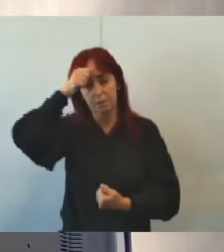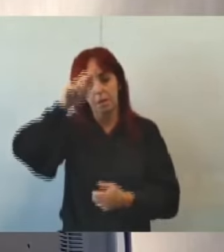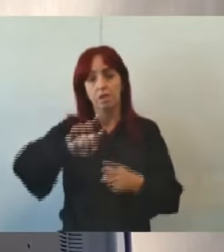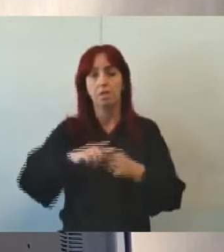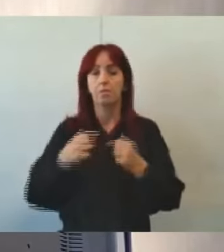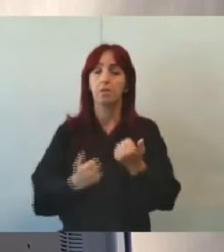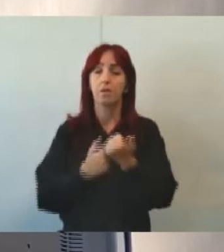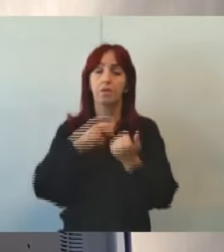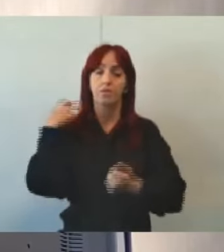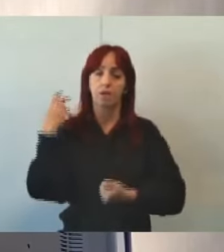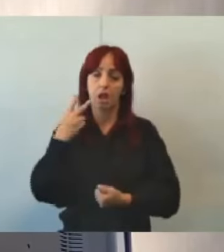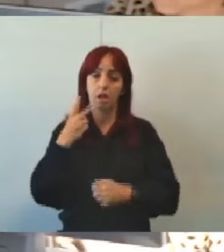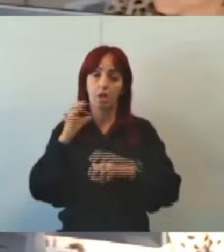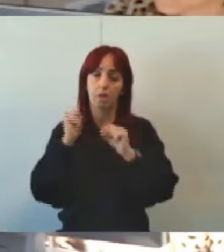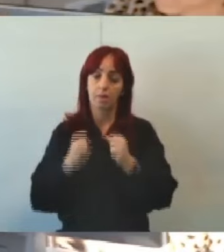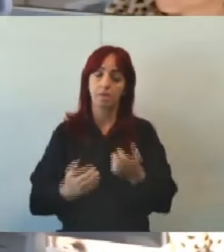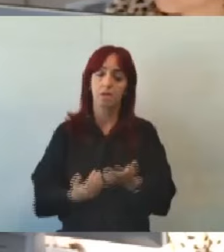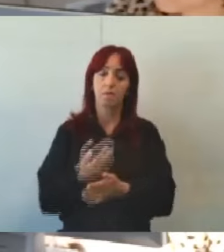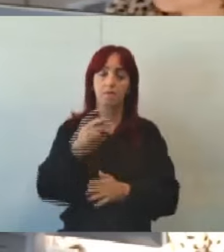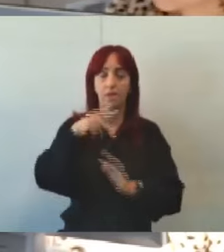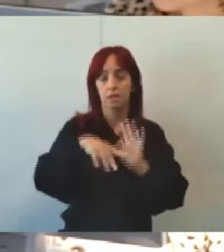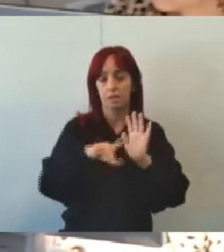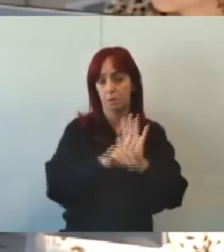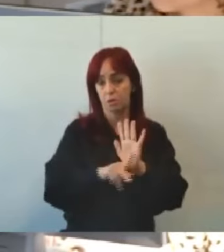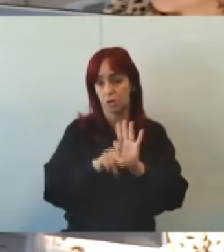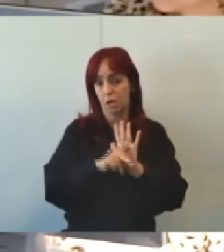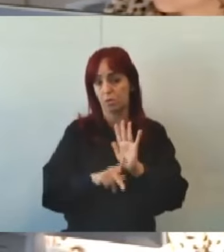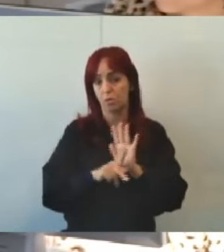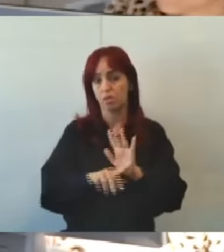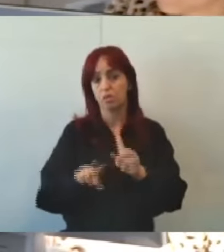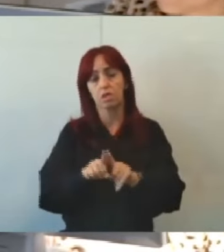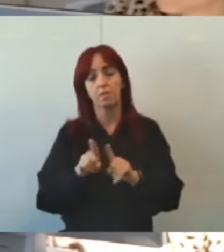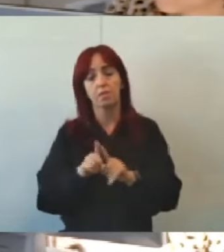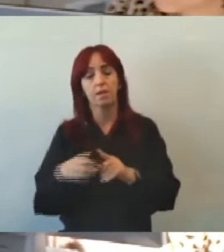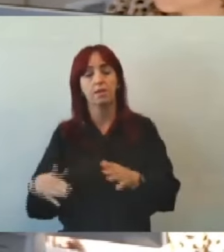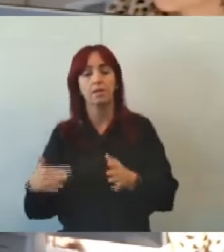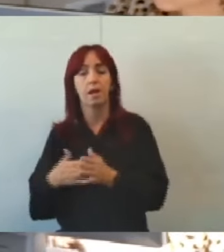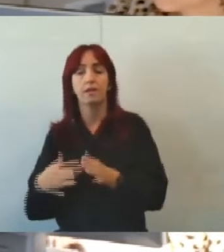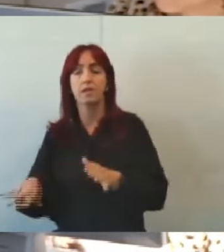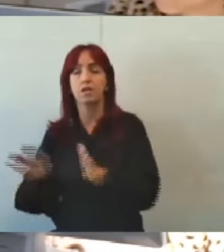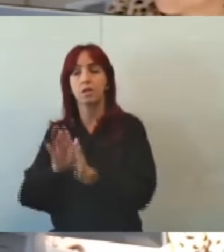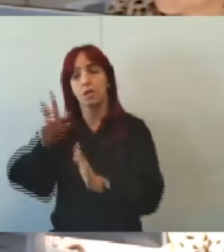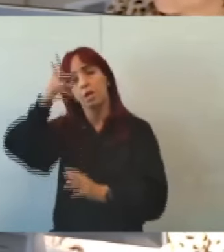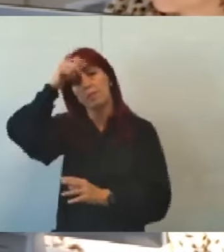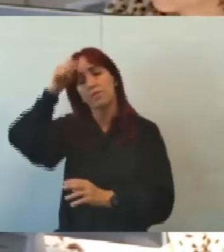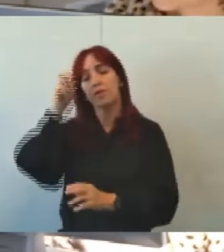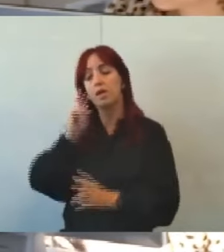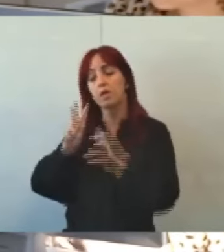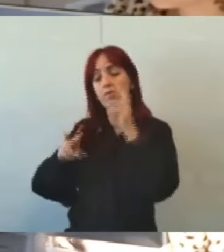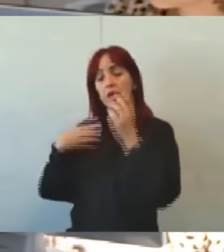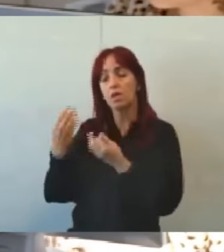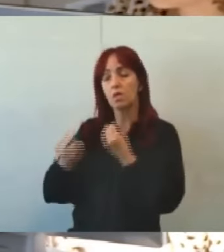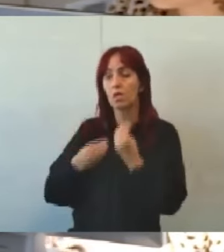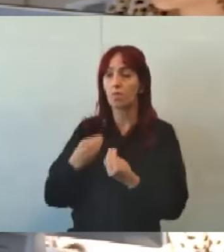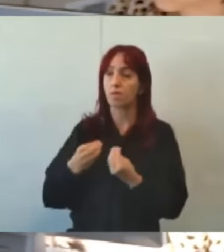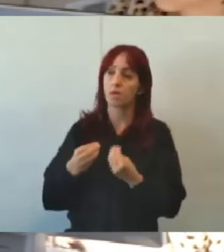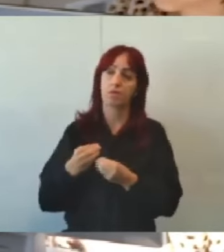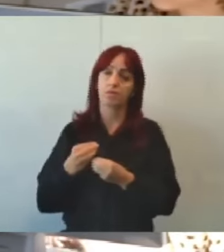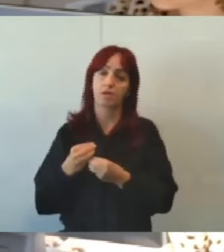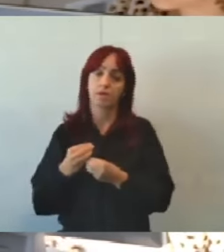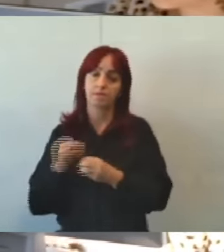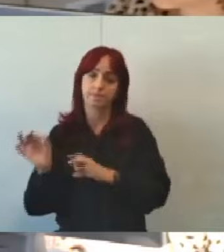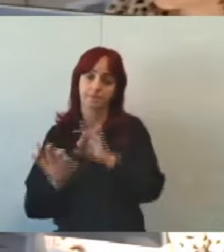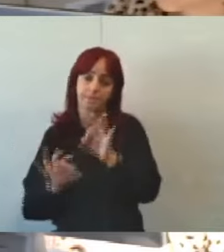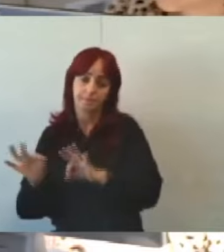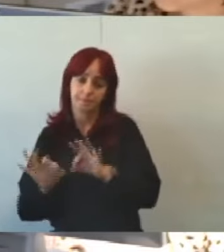para que a gente possa aprovar esse projeto e aí chegar até chegar ao prefeito para a gente ver como é vai ser a reação do executivo diante dessa